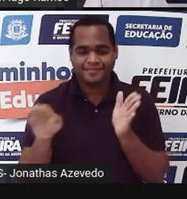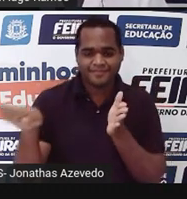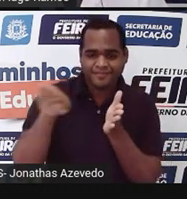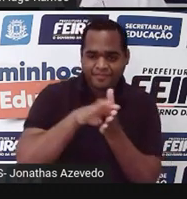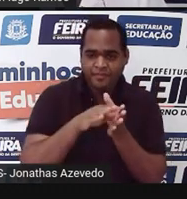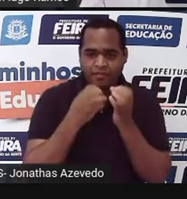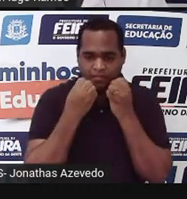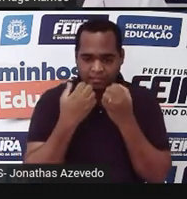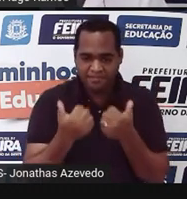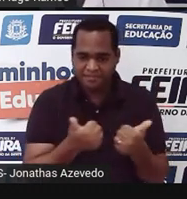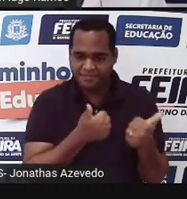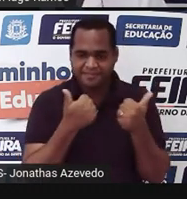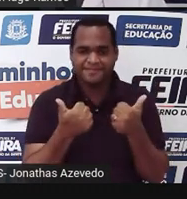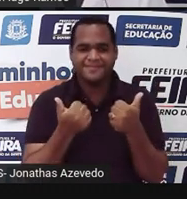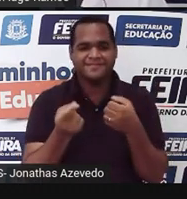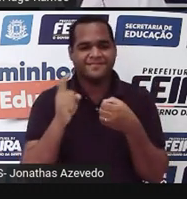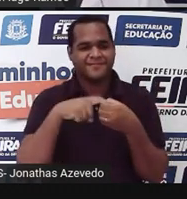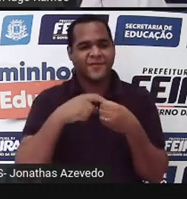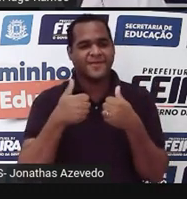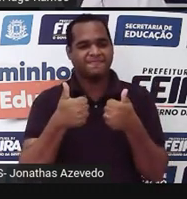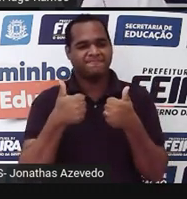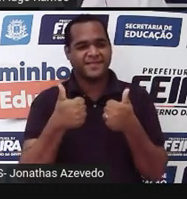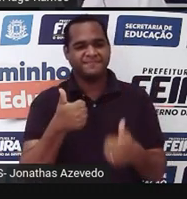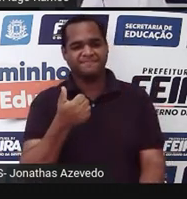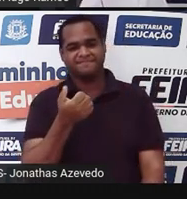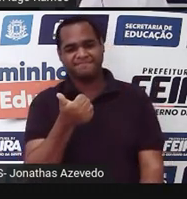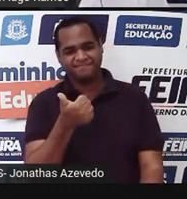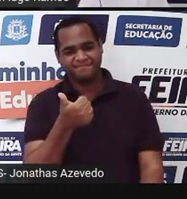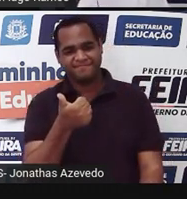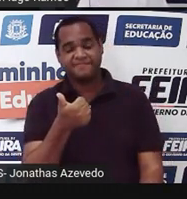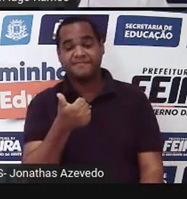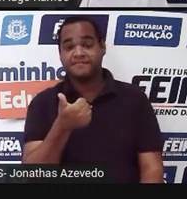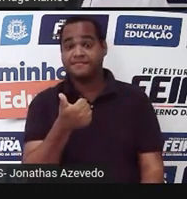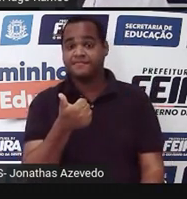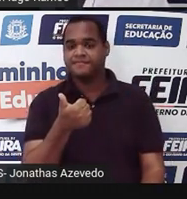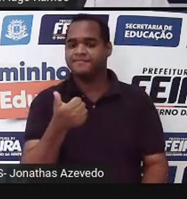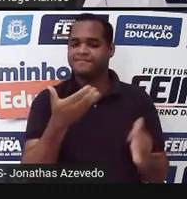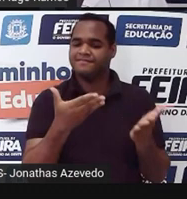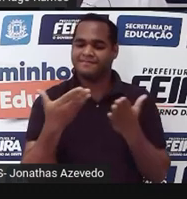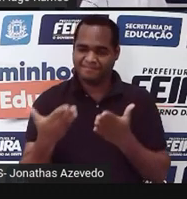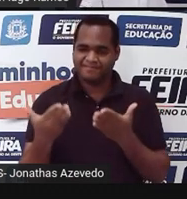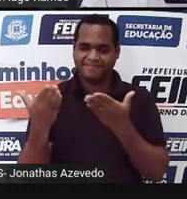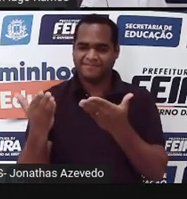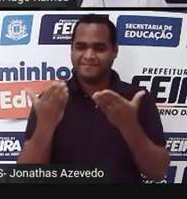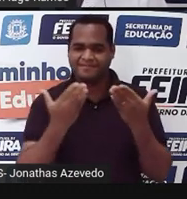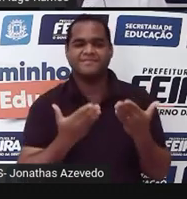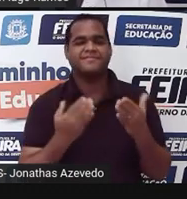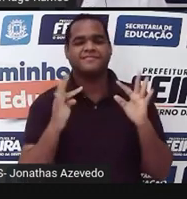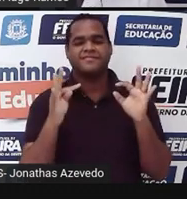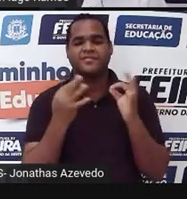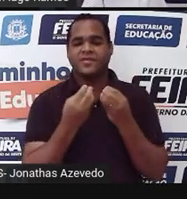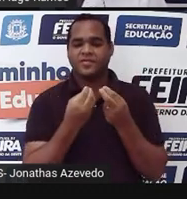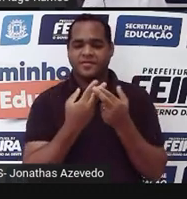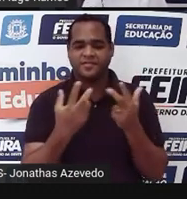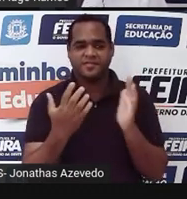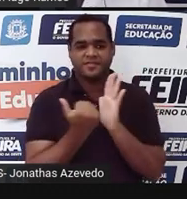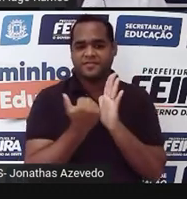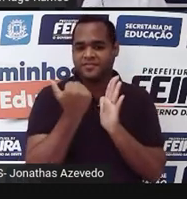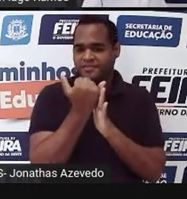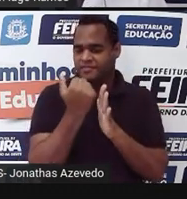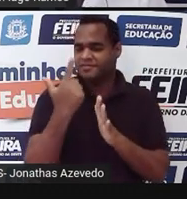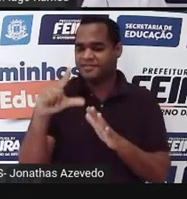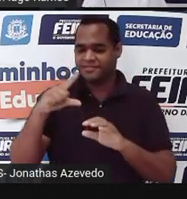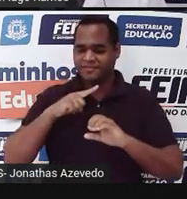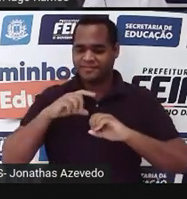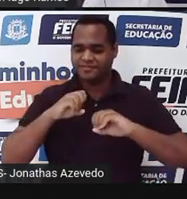Chegamos, estamos de volta, é isso aí. Sejam bem-vindos, sejam bem-vindas a mais uma de nossas